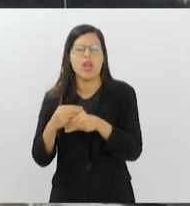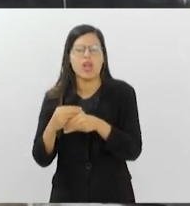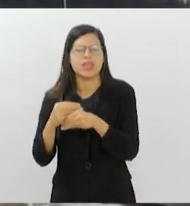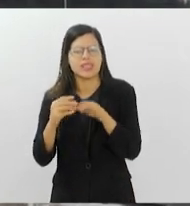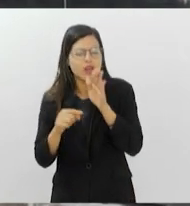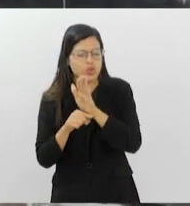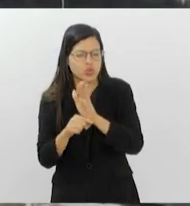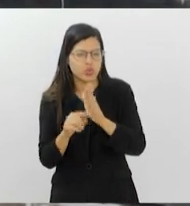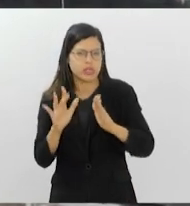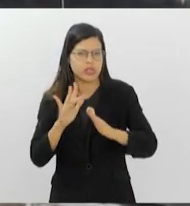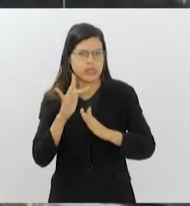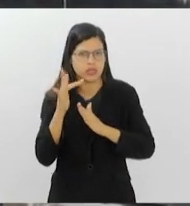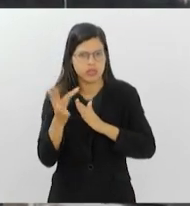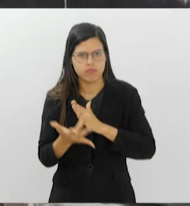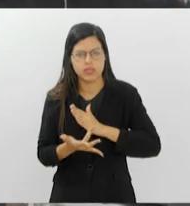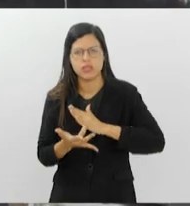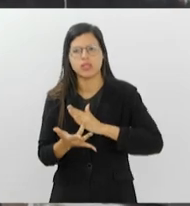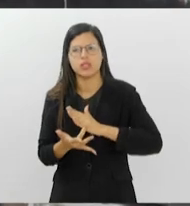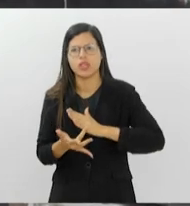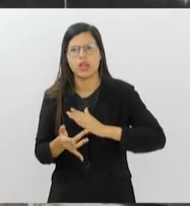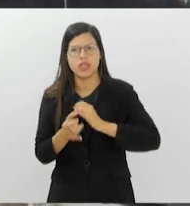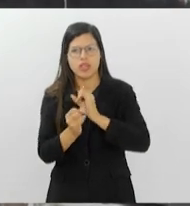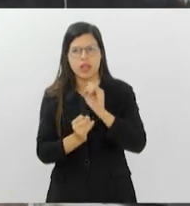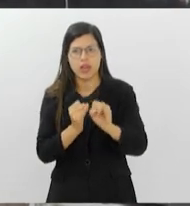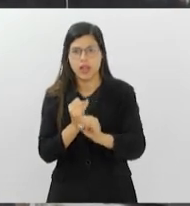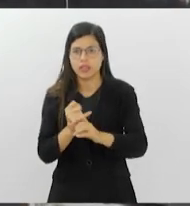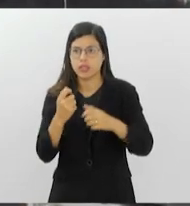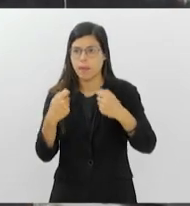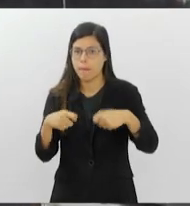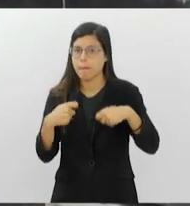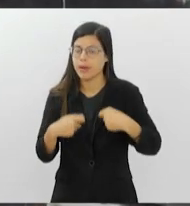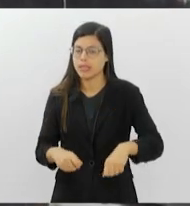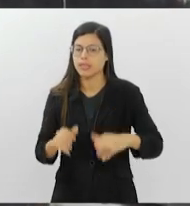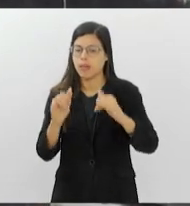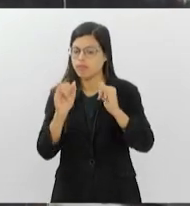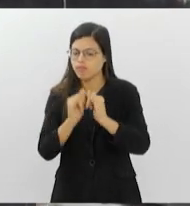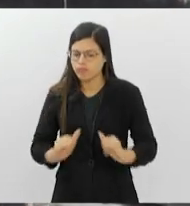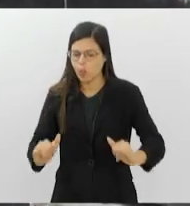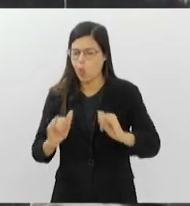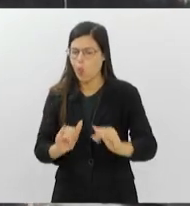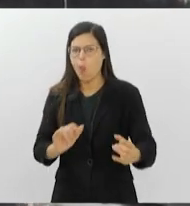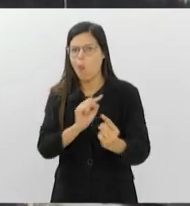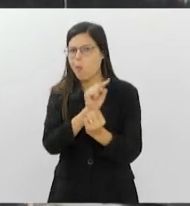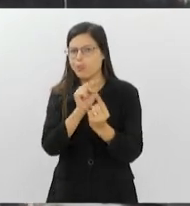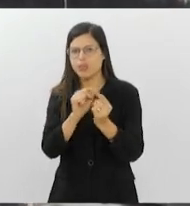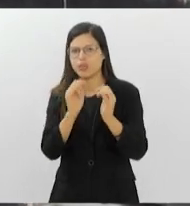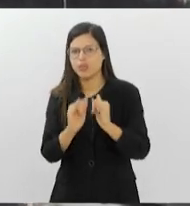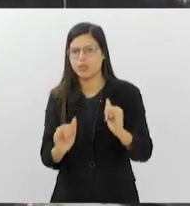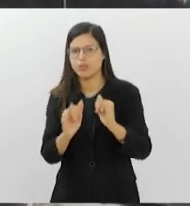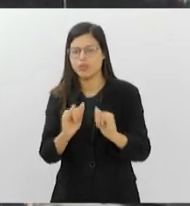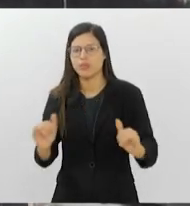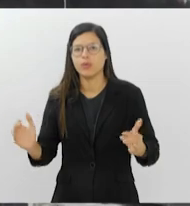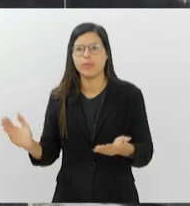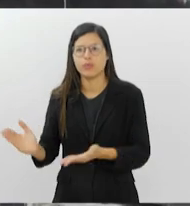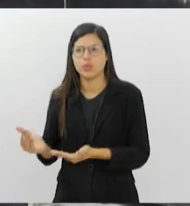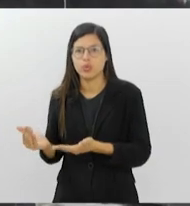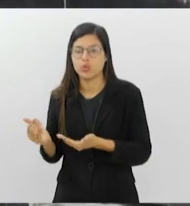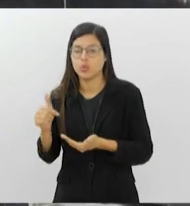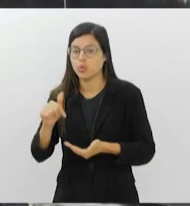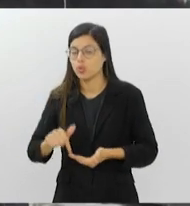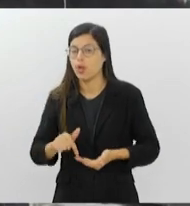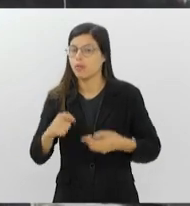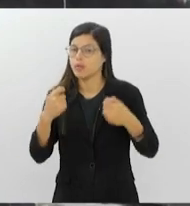uma informação via internet, tem que ser, inclusive, nesse sentido, que para os muitos jovens é absolutamente